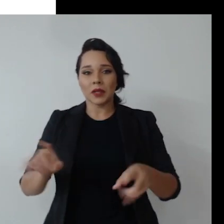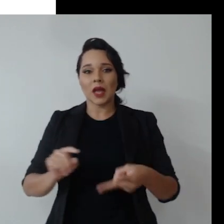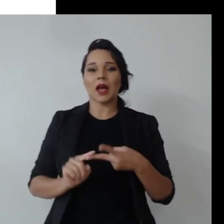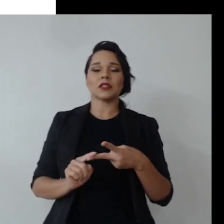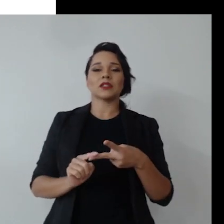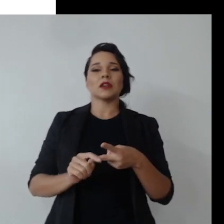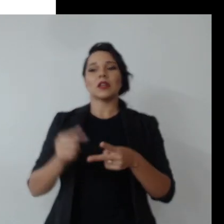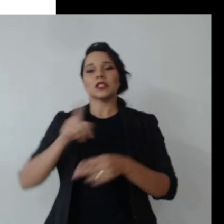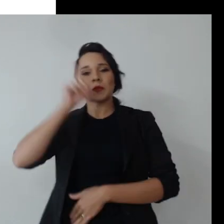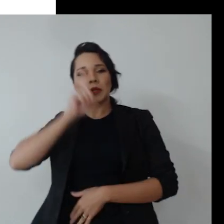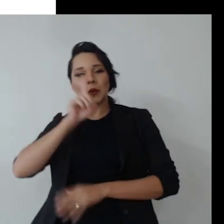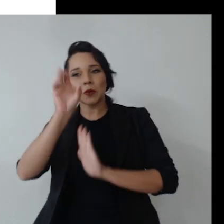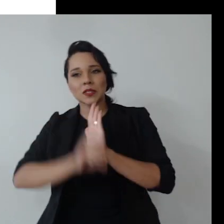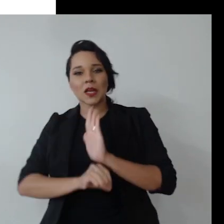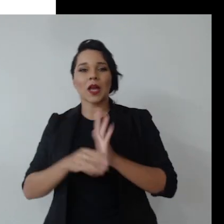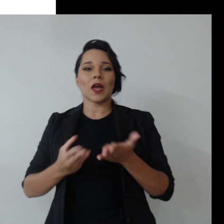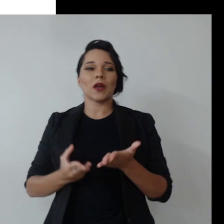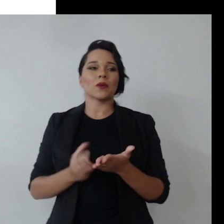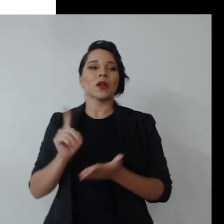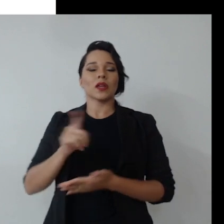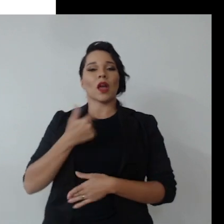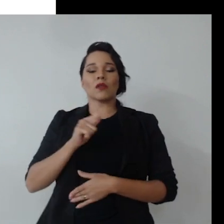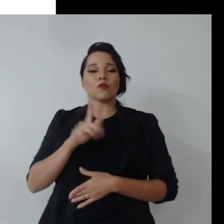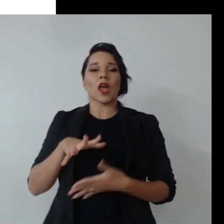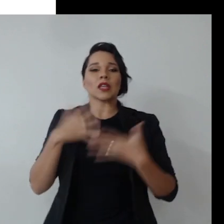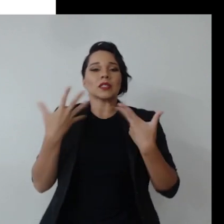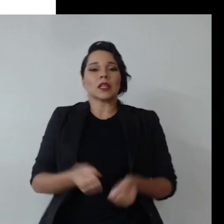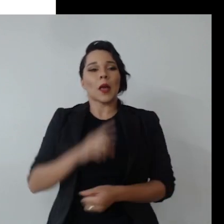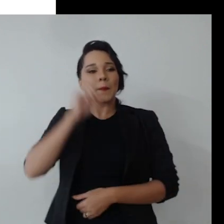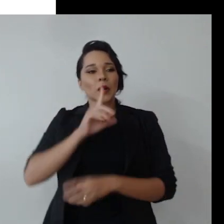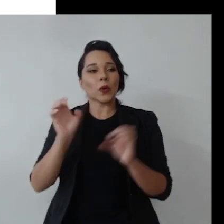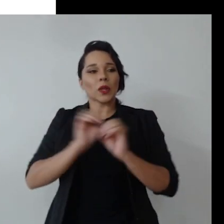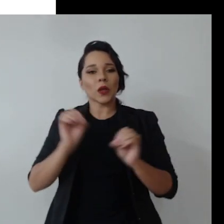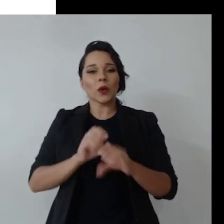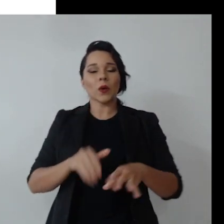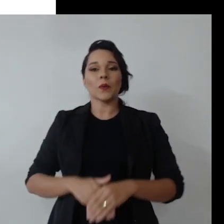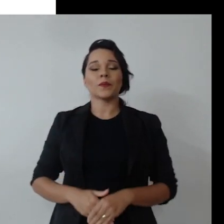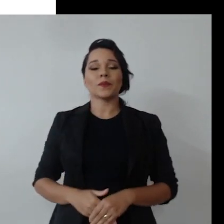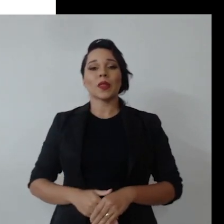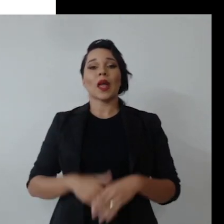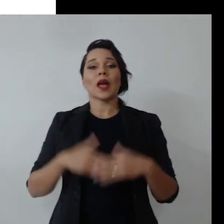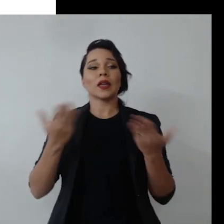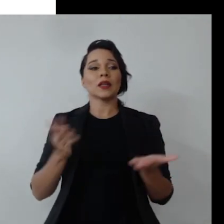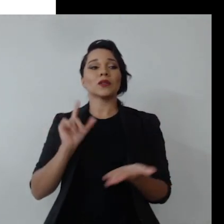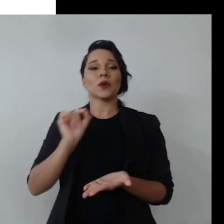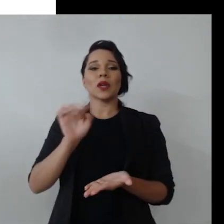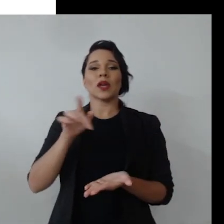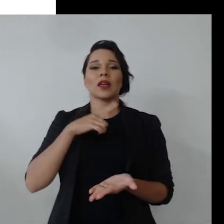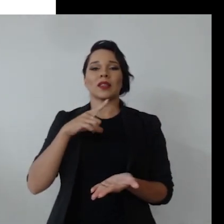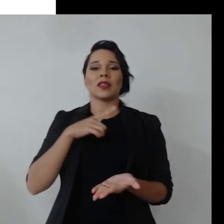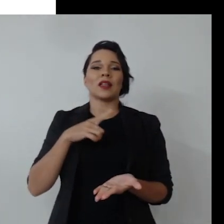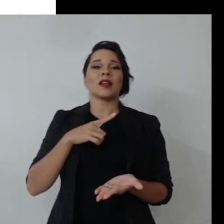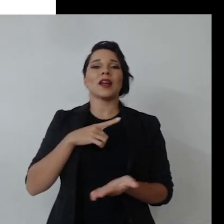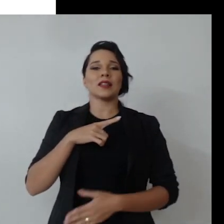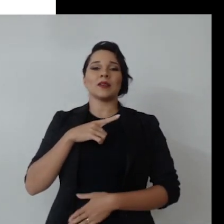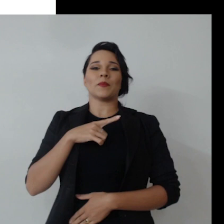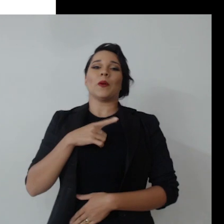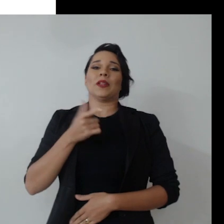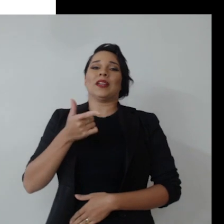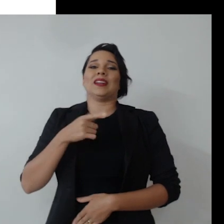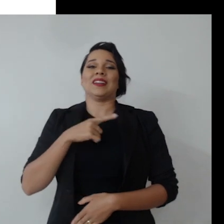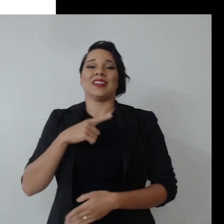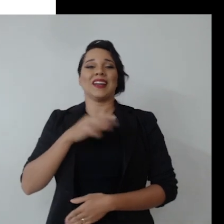disponibilidade, viés de risco zero é aquele que não quer assumir risco nenhum. E aí, gente, isso vale muito para a inovação,